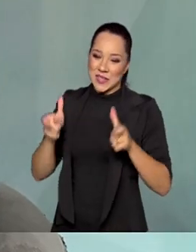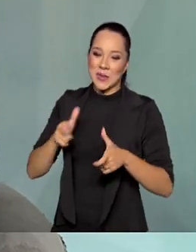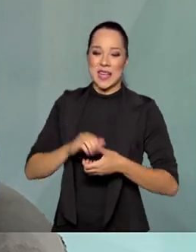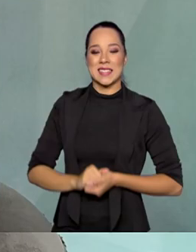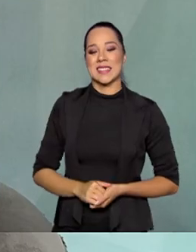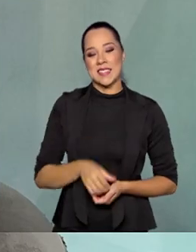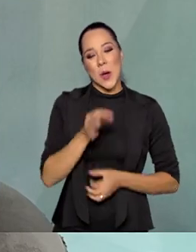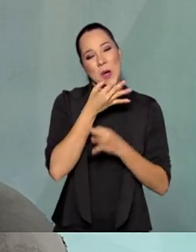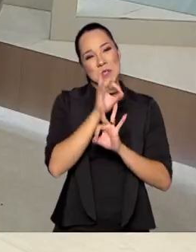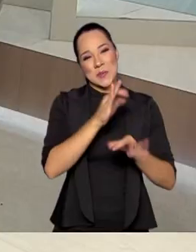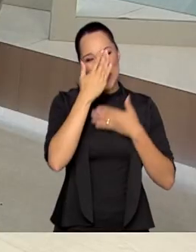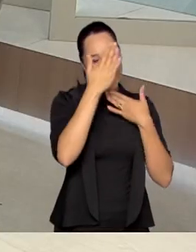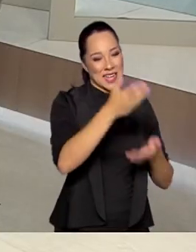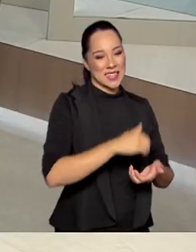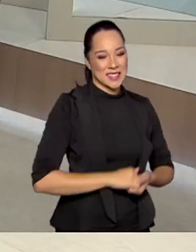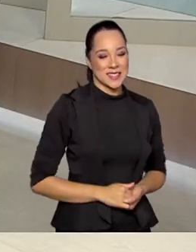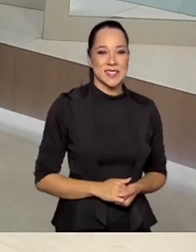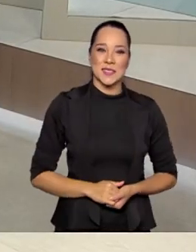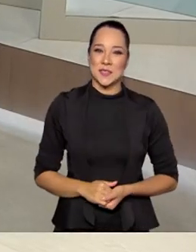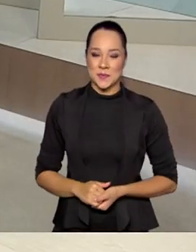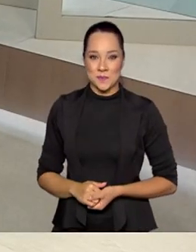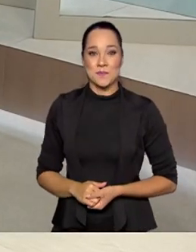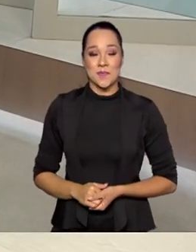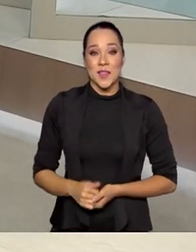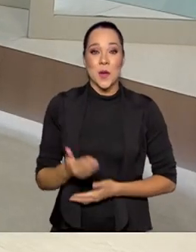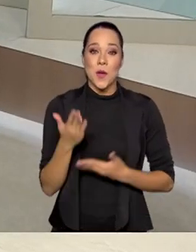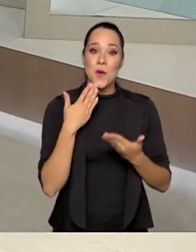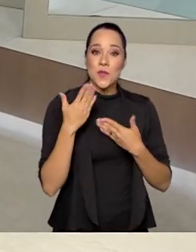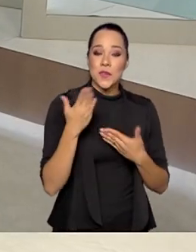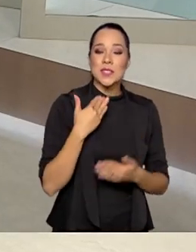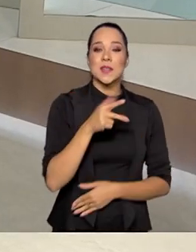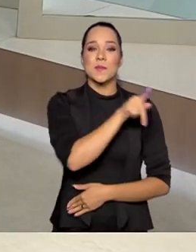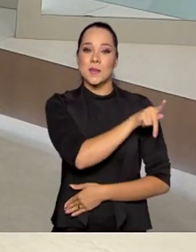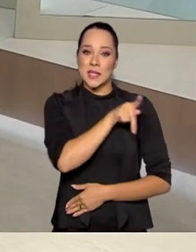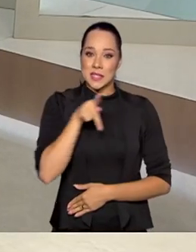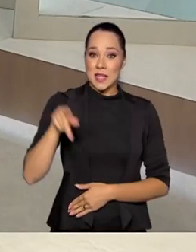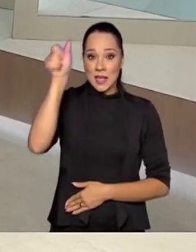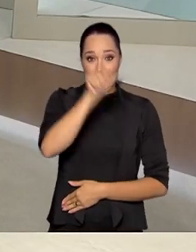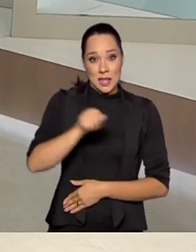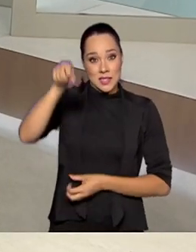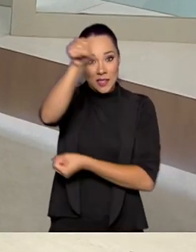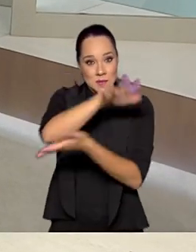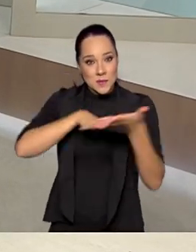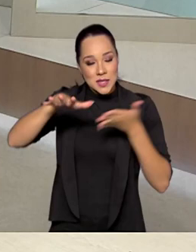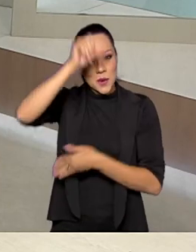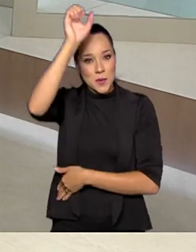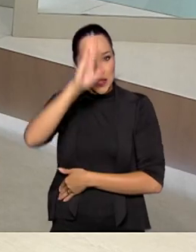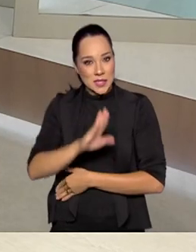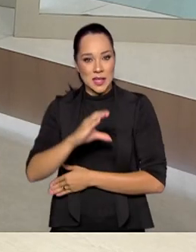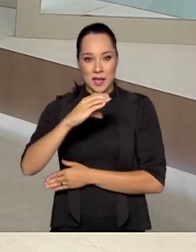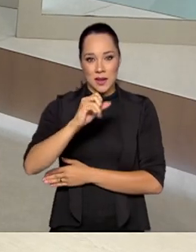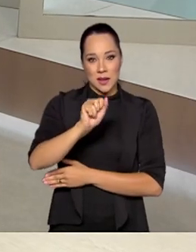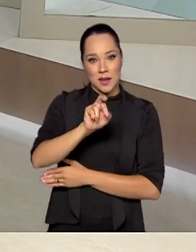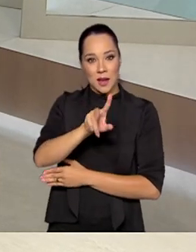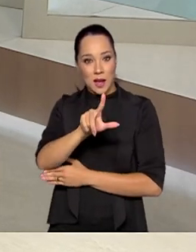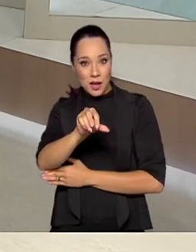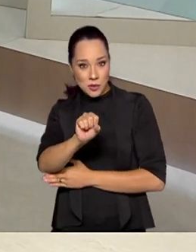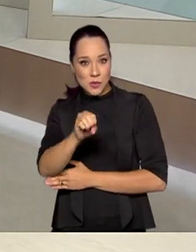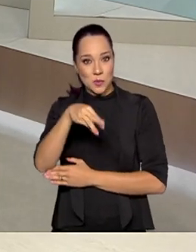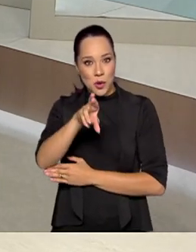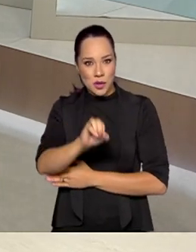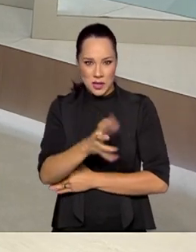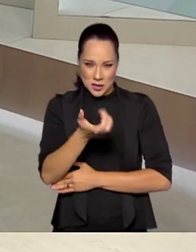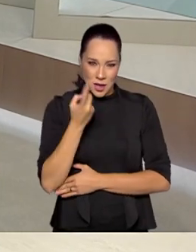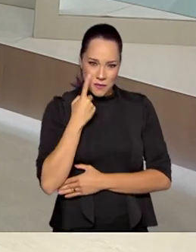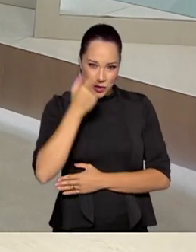Ótimo, muito obrigado. Eu conversei com o presidente da Agência Espacial Brasileira, Carlos Moura. Se